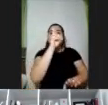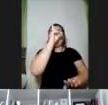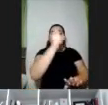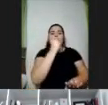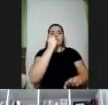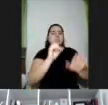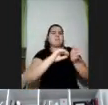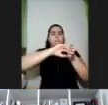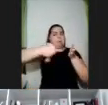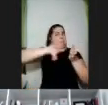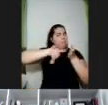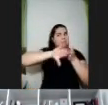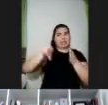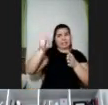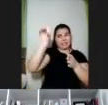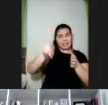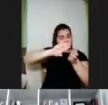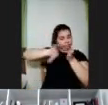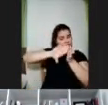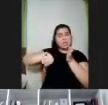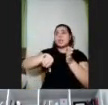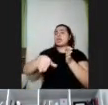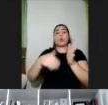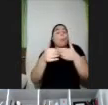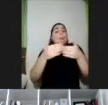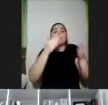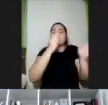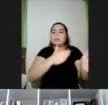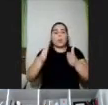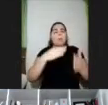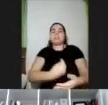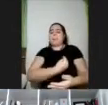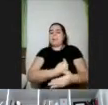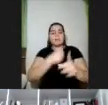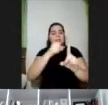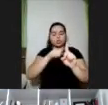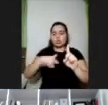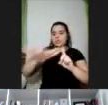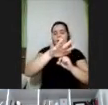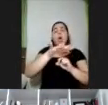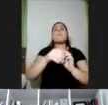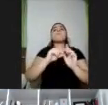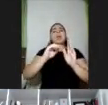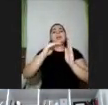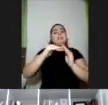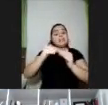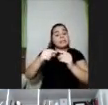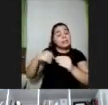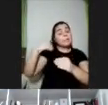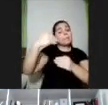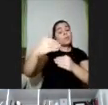muito grande das pessoas com deficiência de qualquer processo de participação social. A gente depois começa a